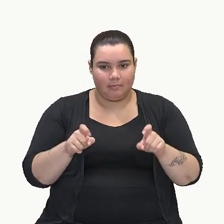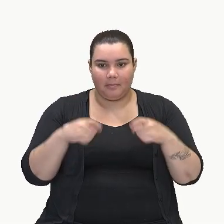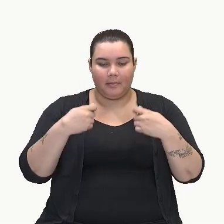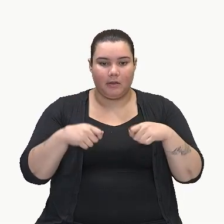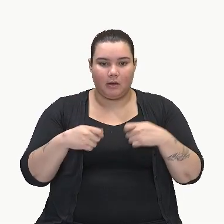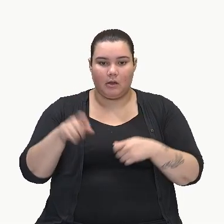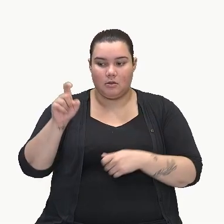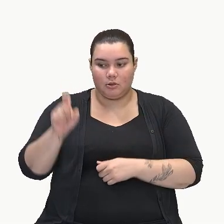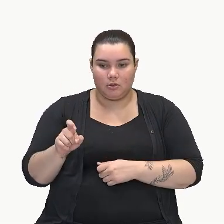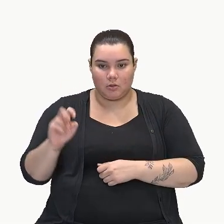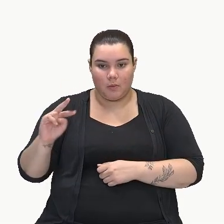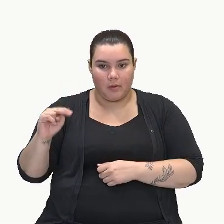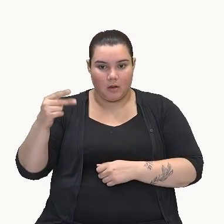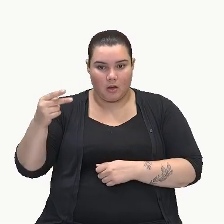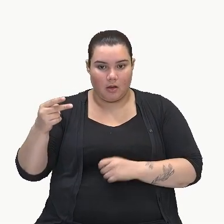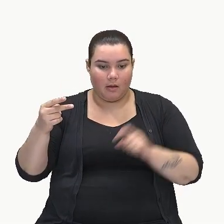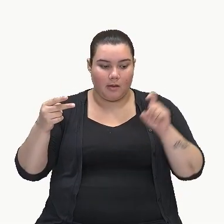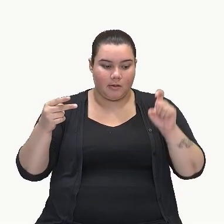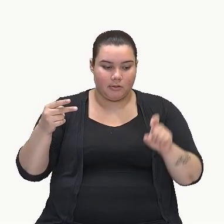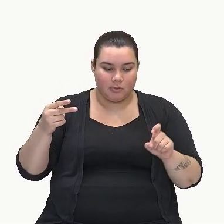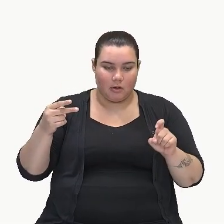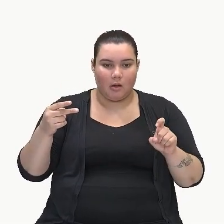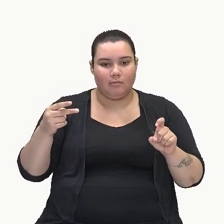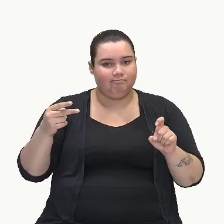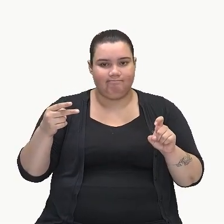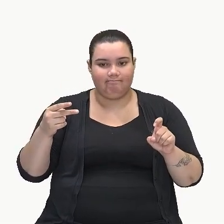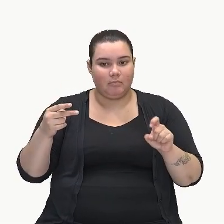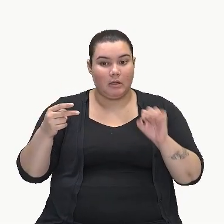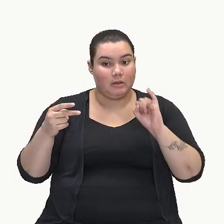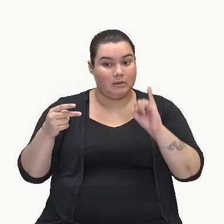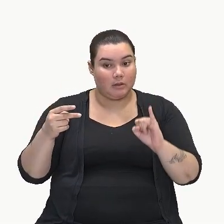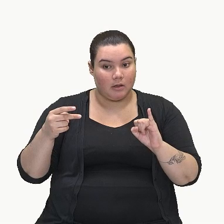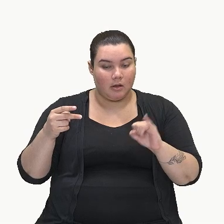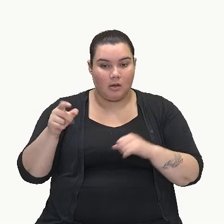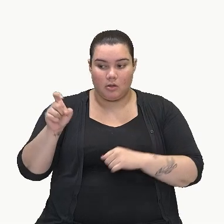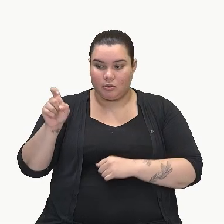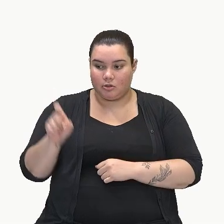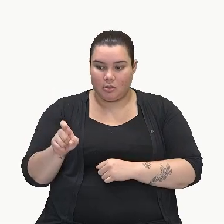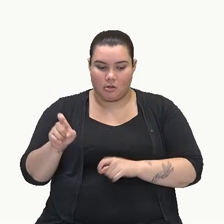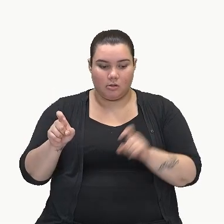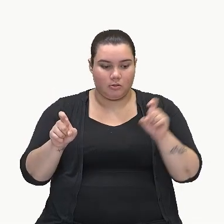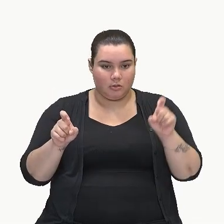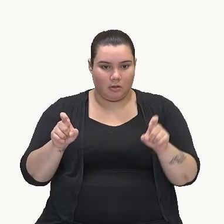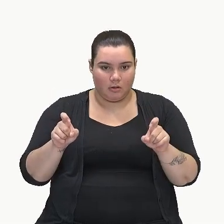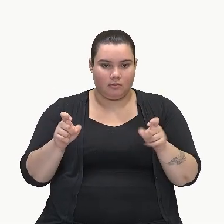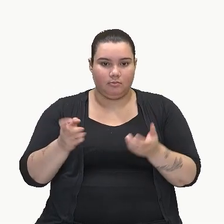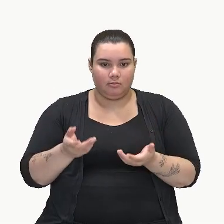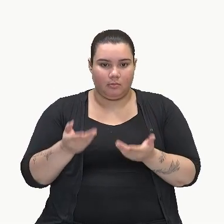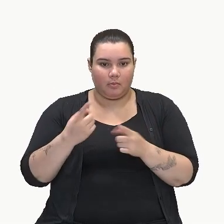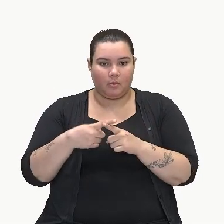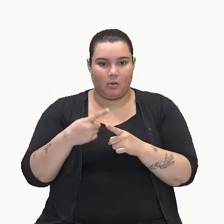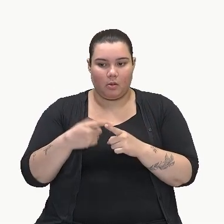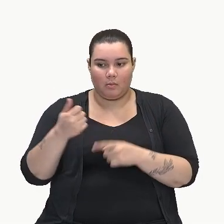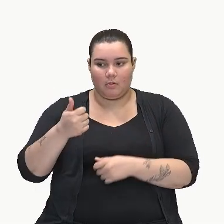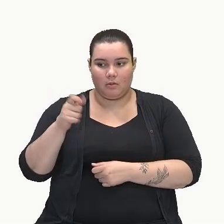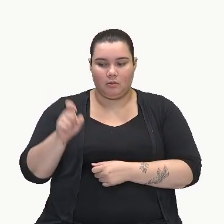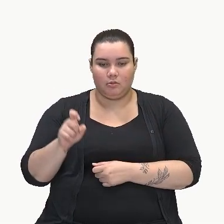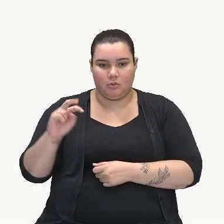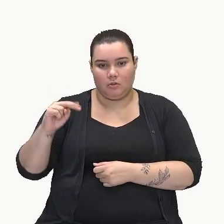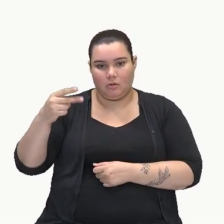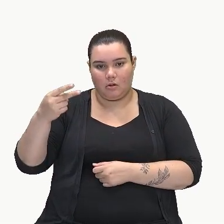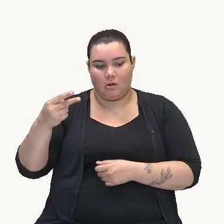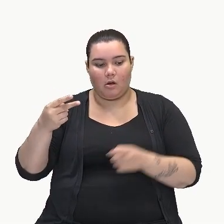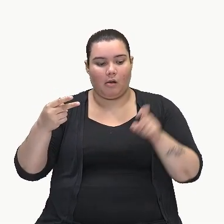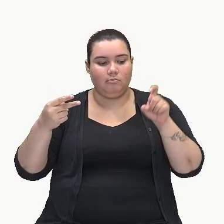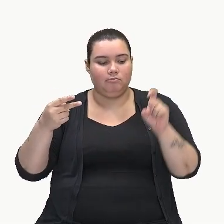é x ao quadrado e aqui é x. Então, se aqui fosse somente o x, eu já não poderia, porque o primeiro é ao quadrado e o